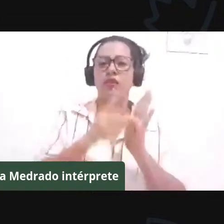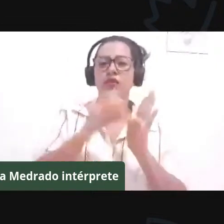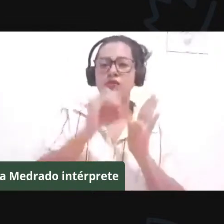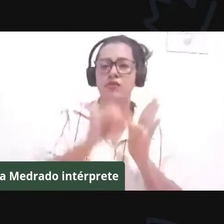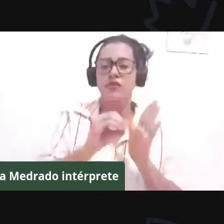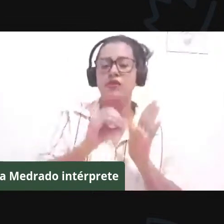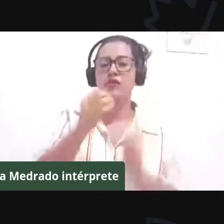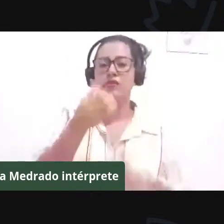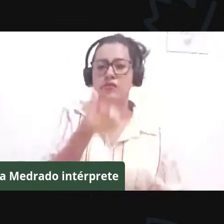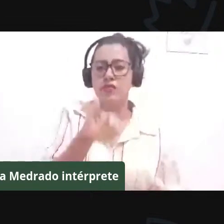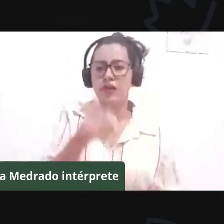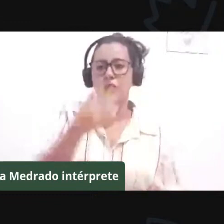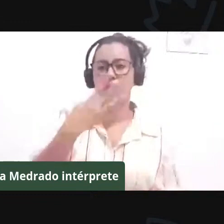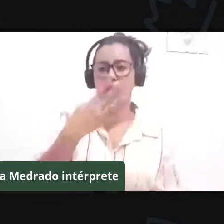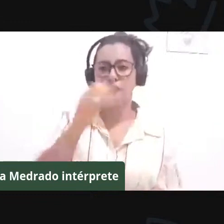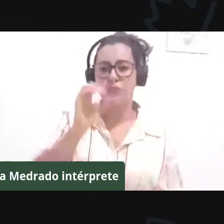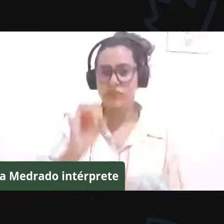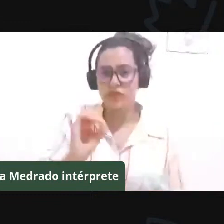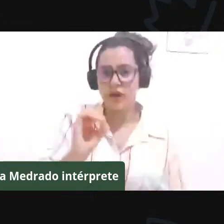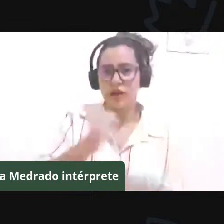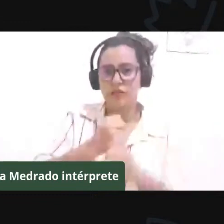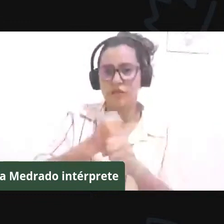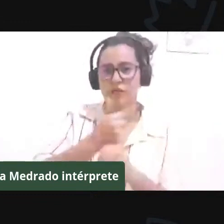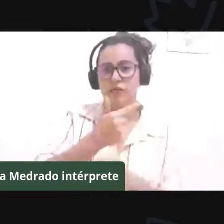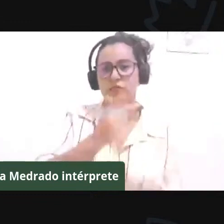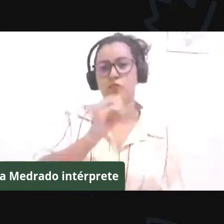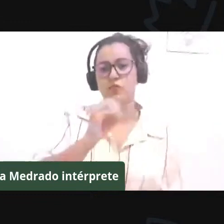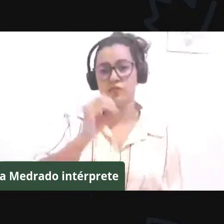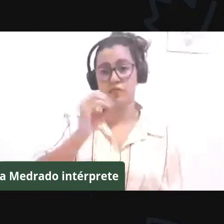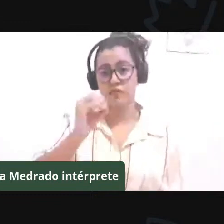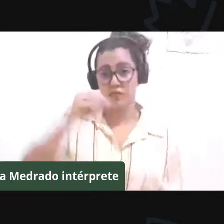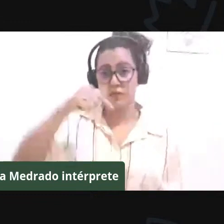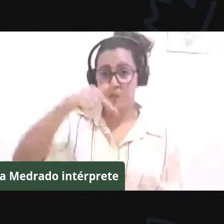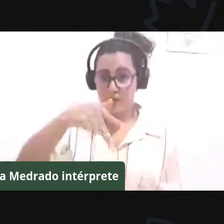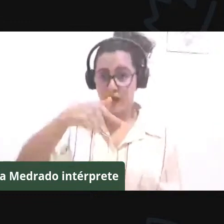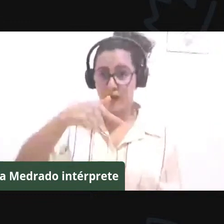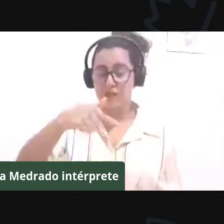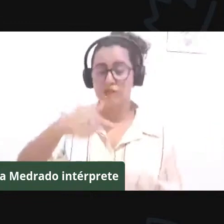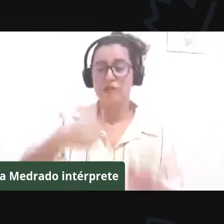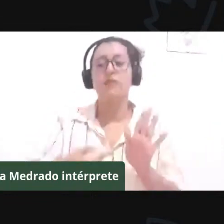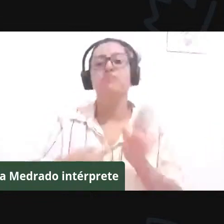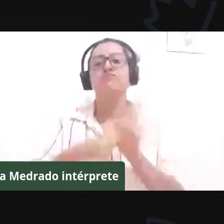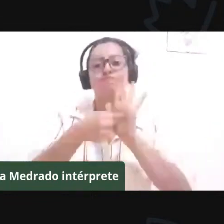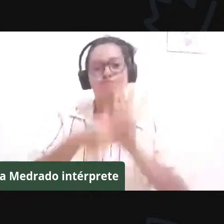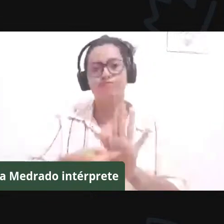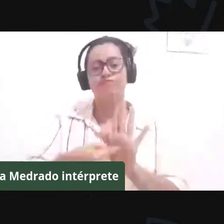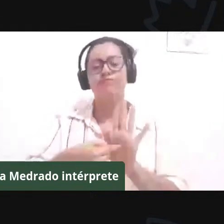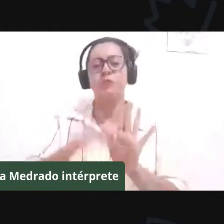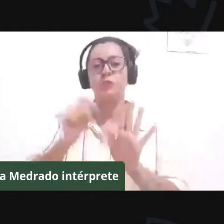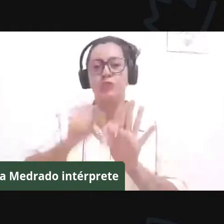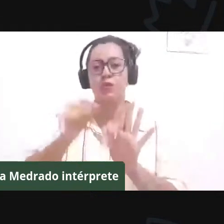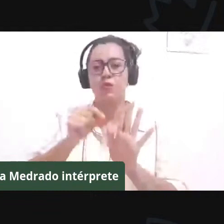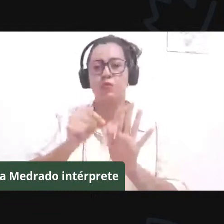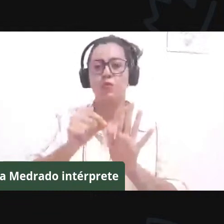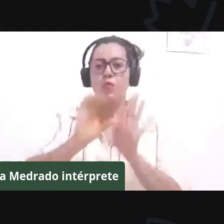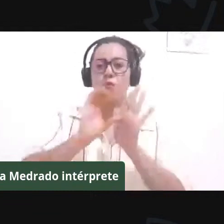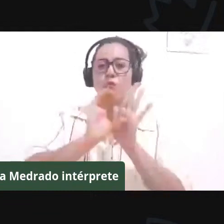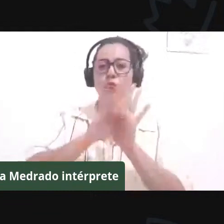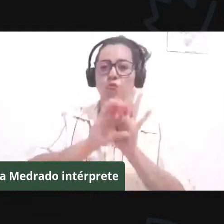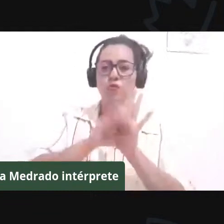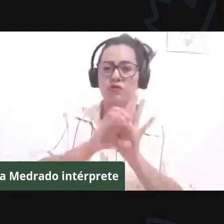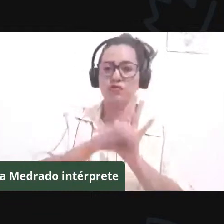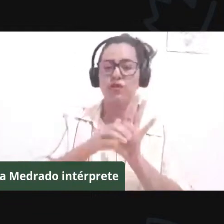de 7 de fevereiro de 2007, que estabelece um conceito operacional para povos e comunidades